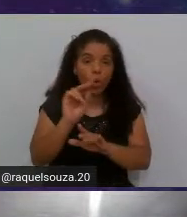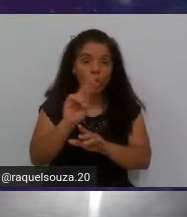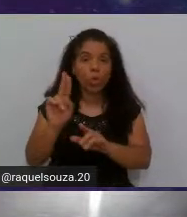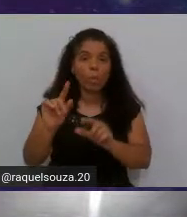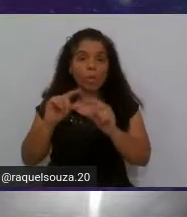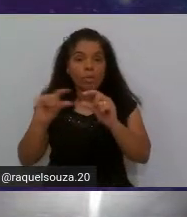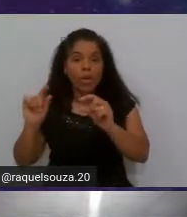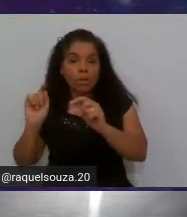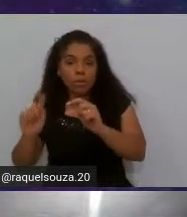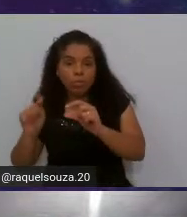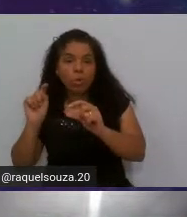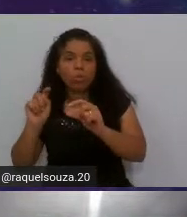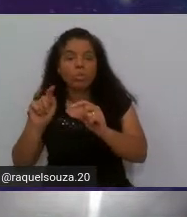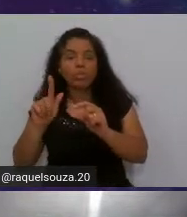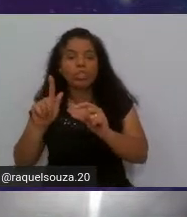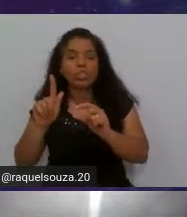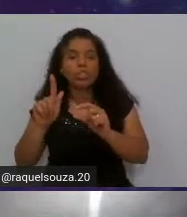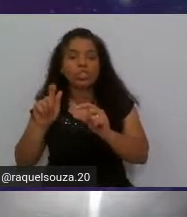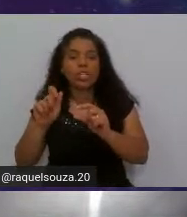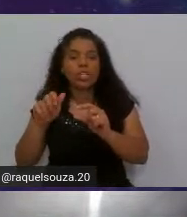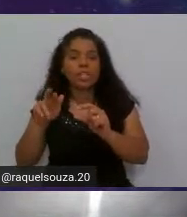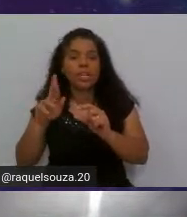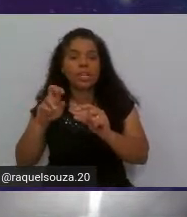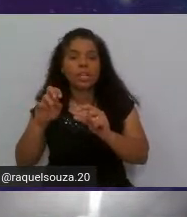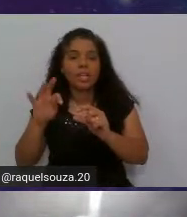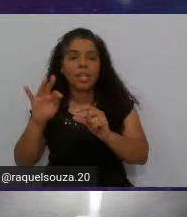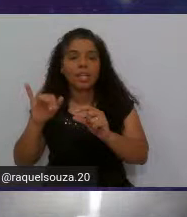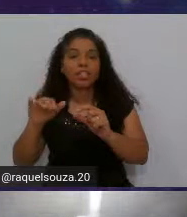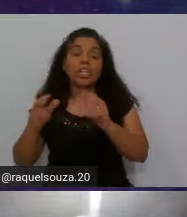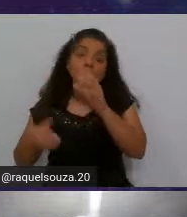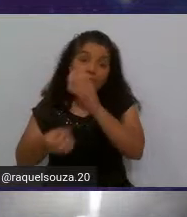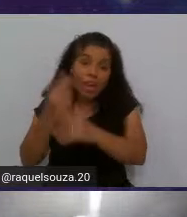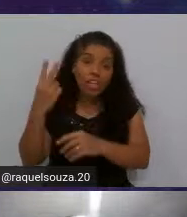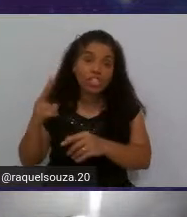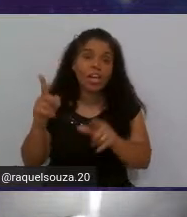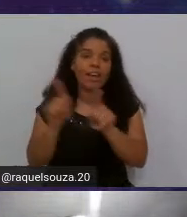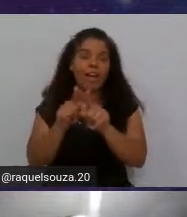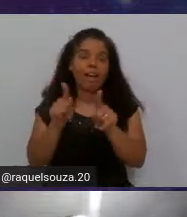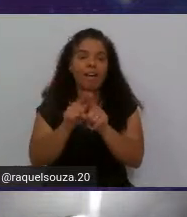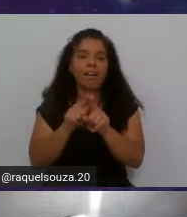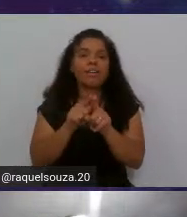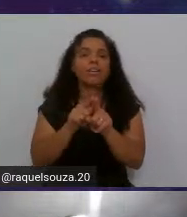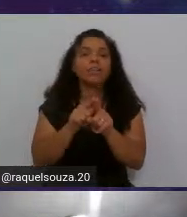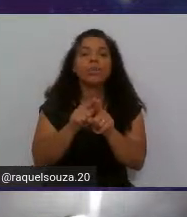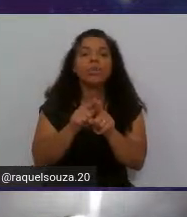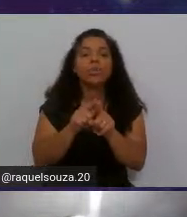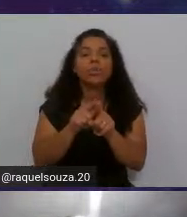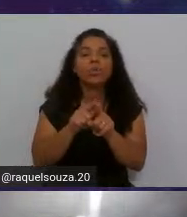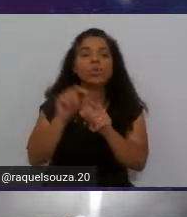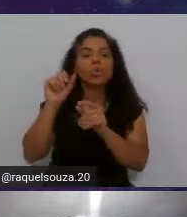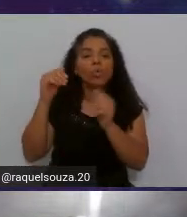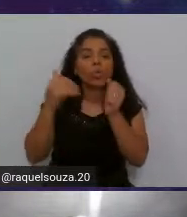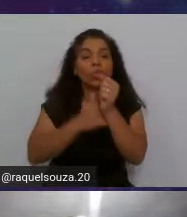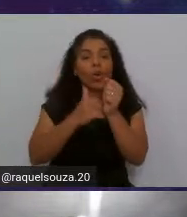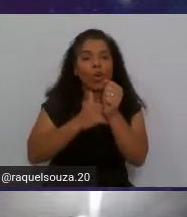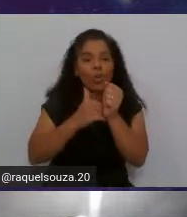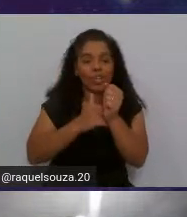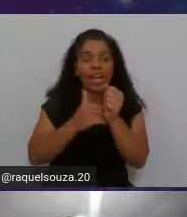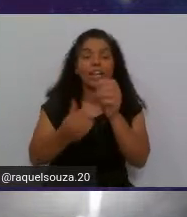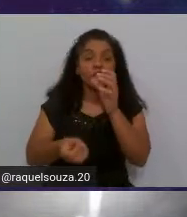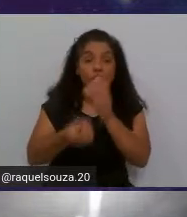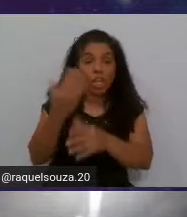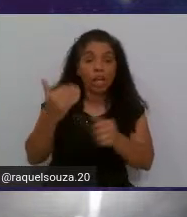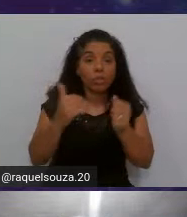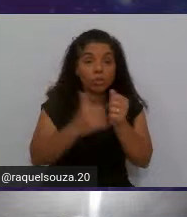generate e aqui você vai gerar o o token gerado o